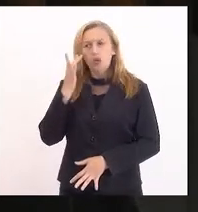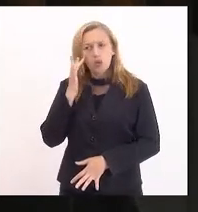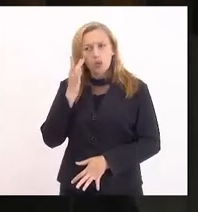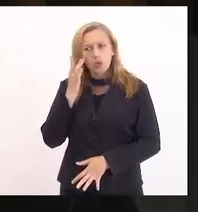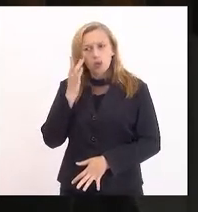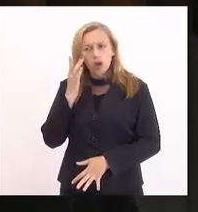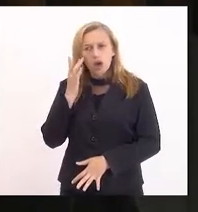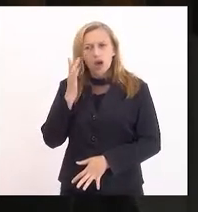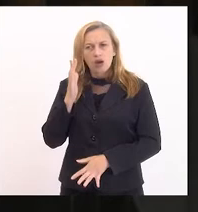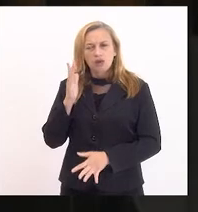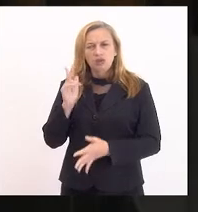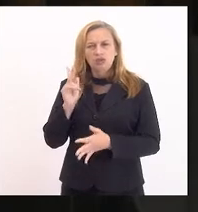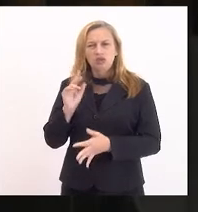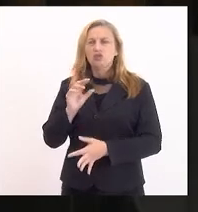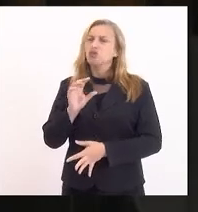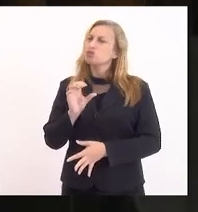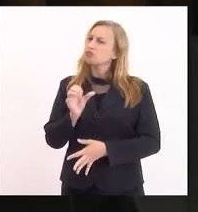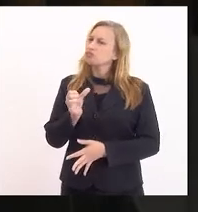deu 7,5%.